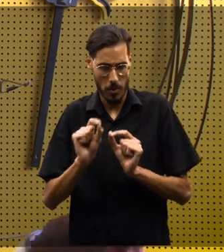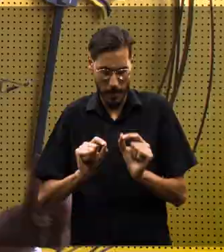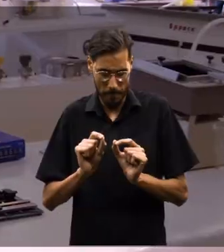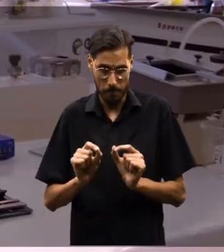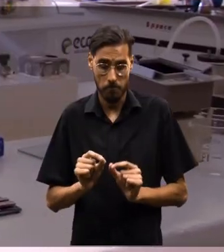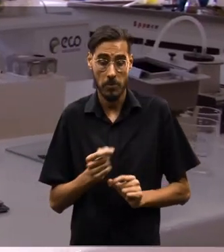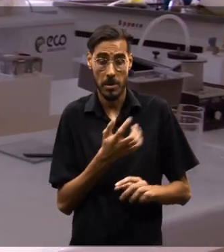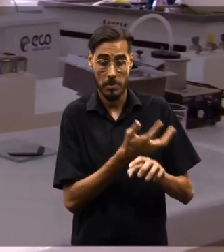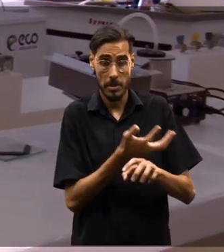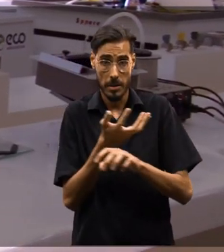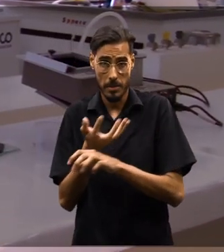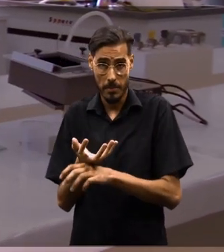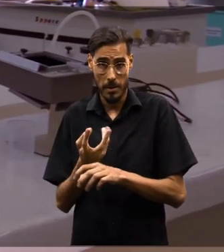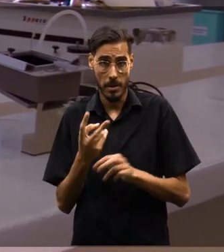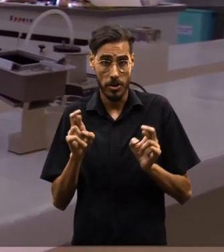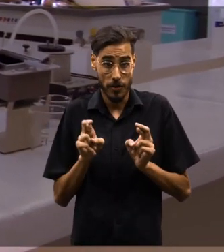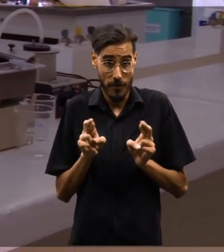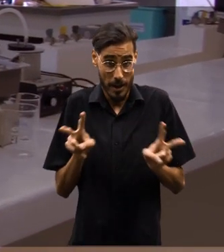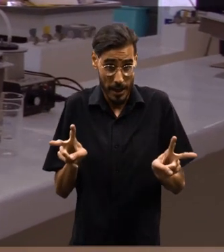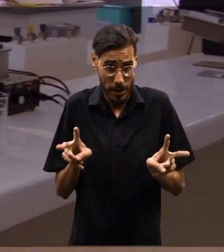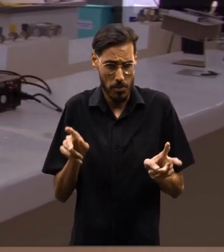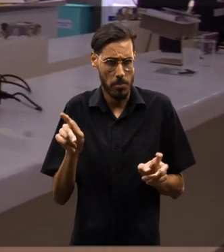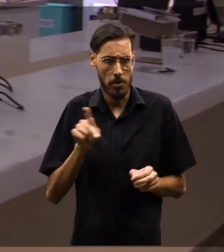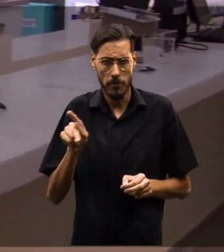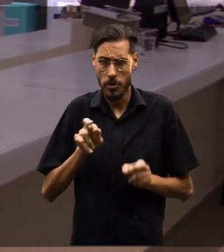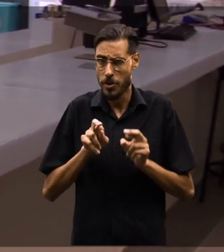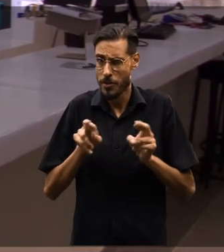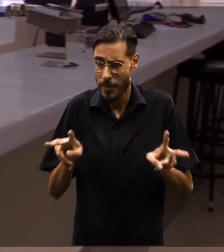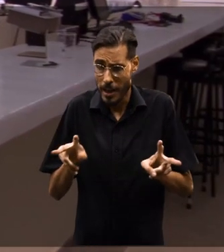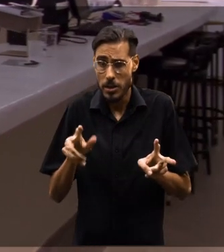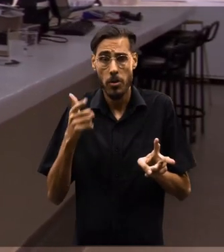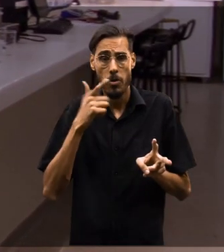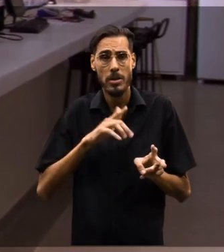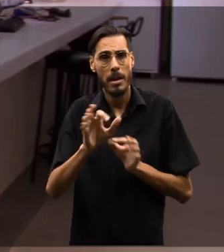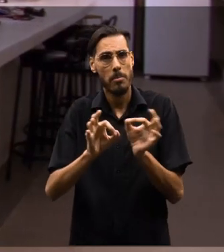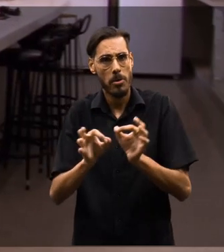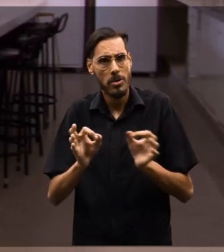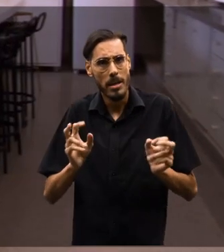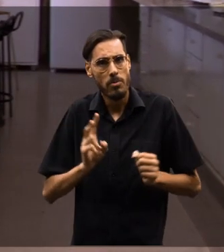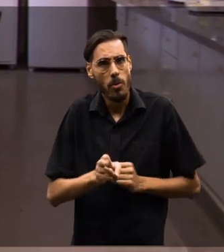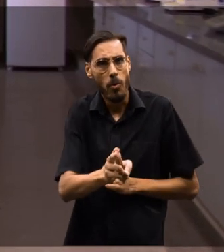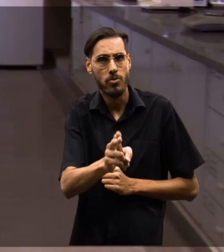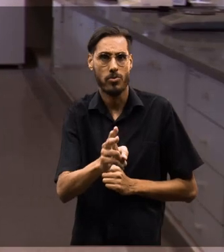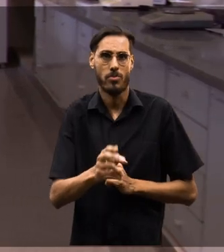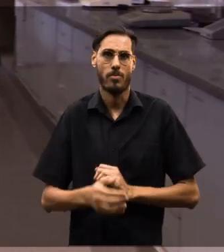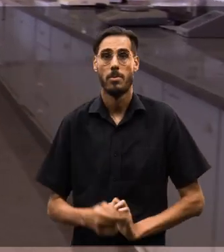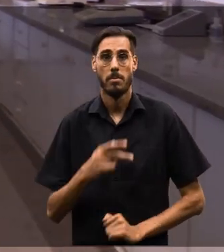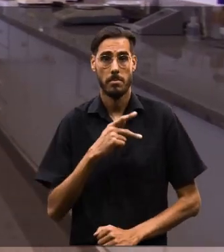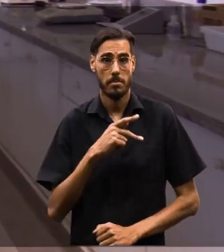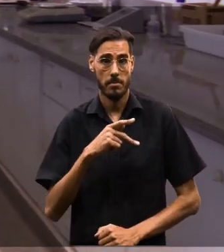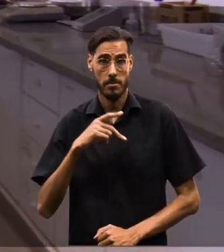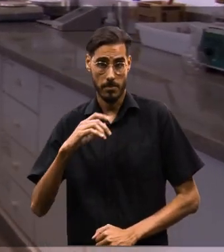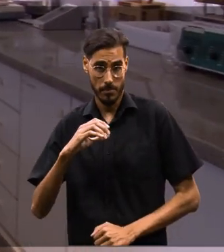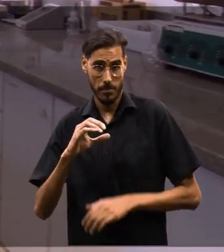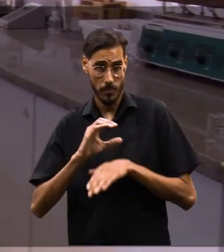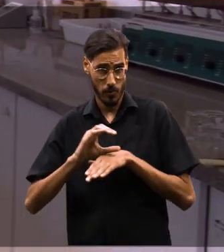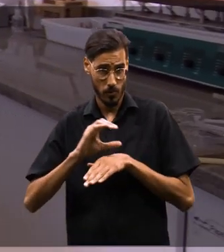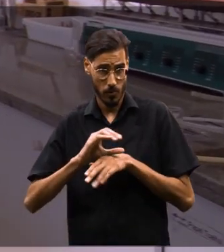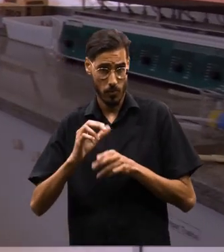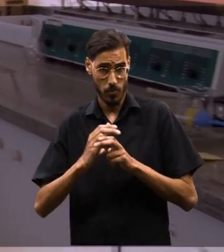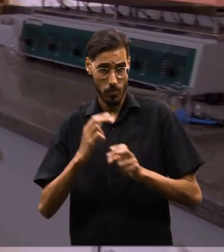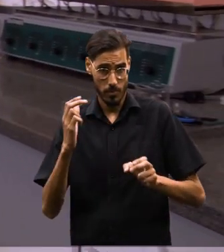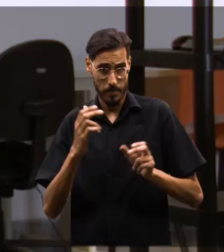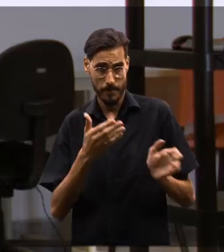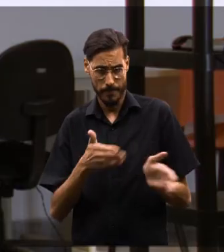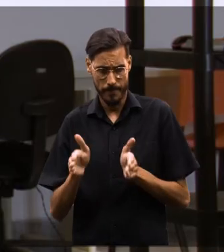diferentes, duas disciplinas de um mesmo perfil diferentes, dadas por professores diferentes, tenham projetos contínuos. O projeto pedagógico do